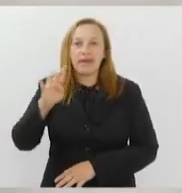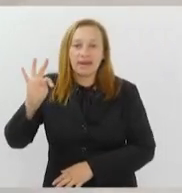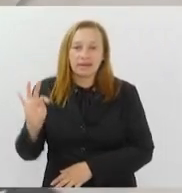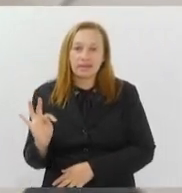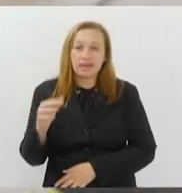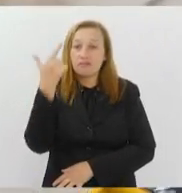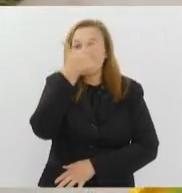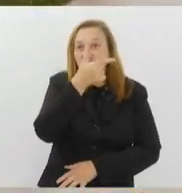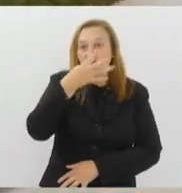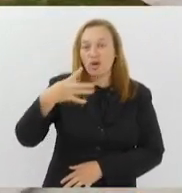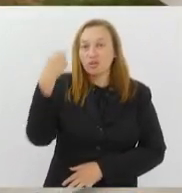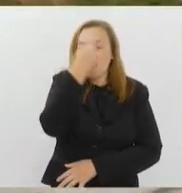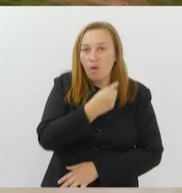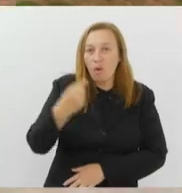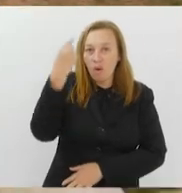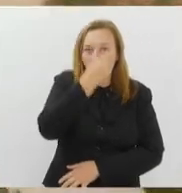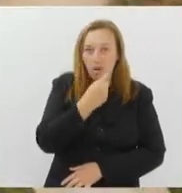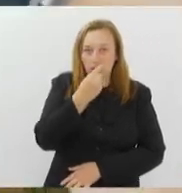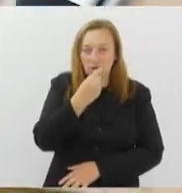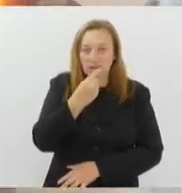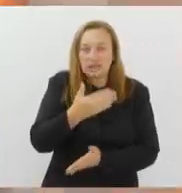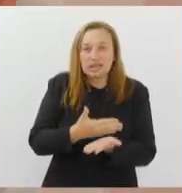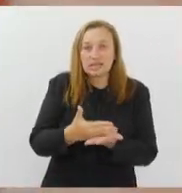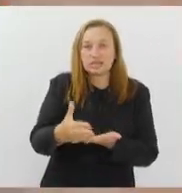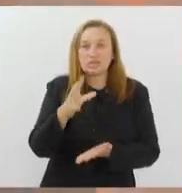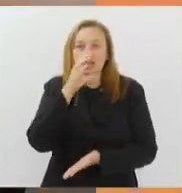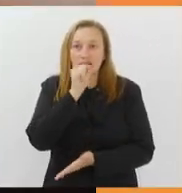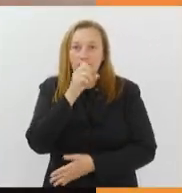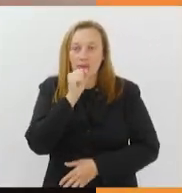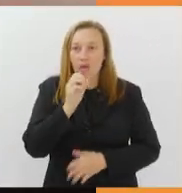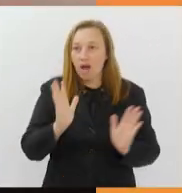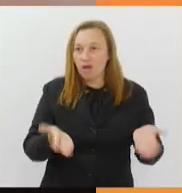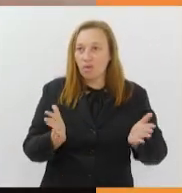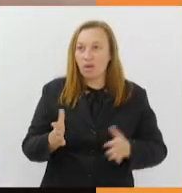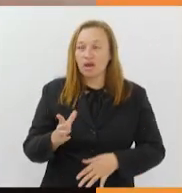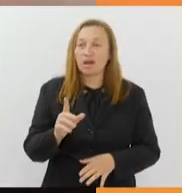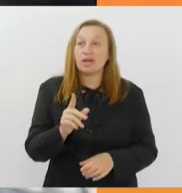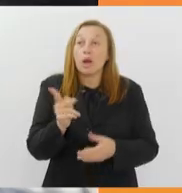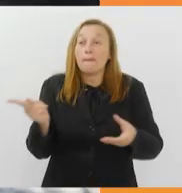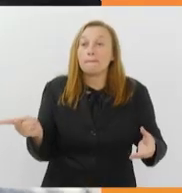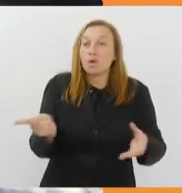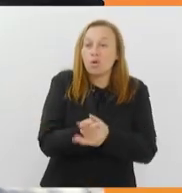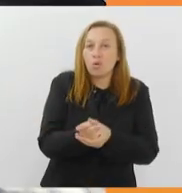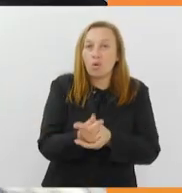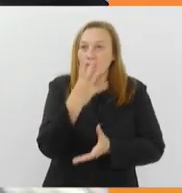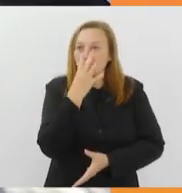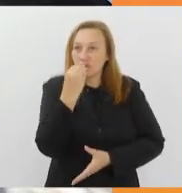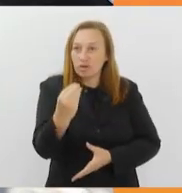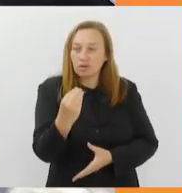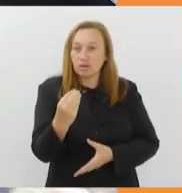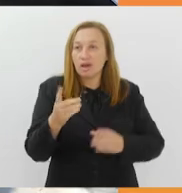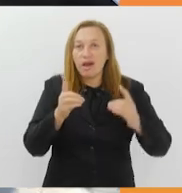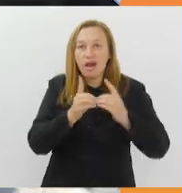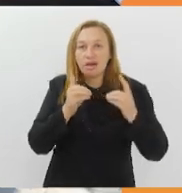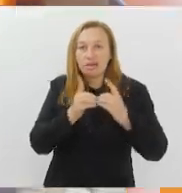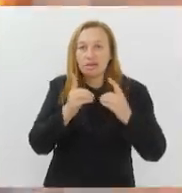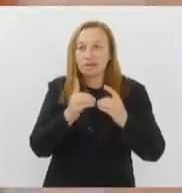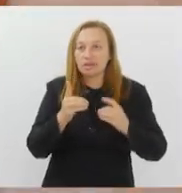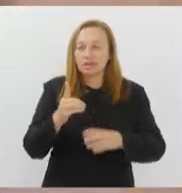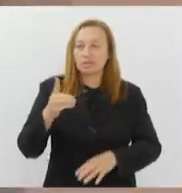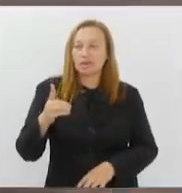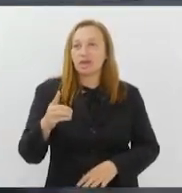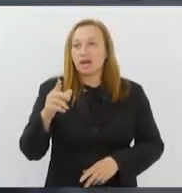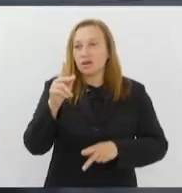horas por dia a partir de sábado. Vando Procon itinerante atende moradores de Itaipu, em Niterói.